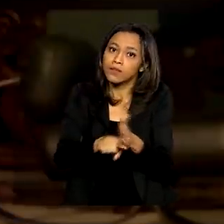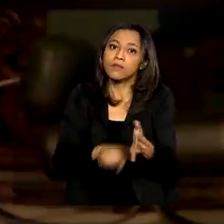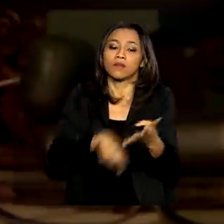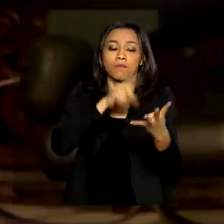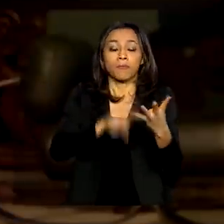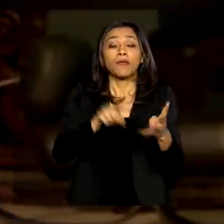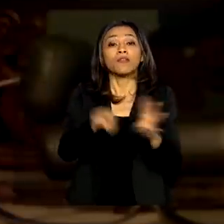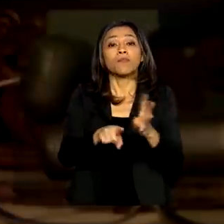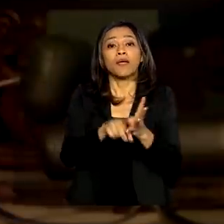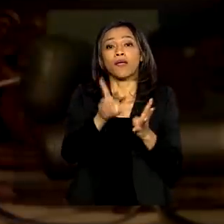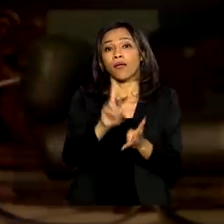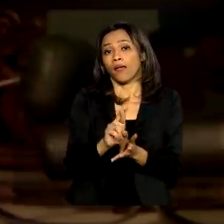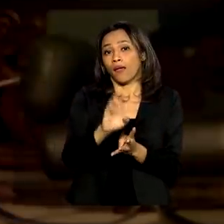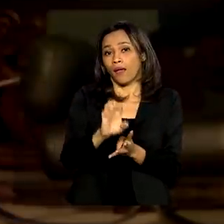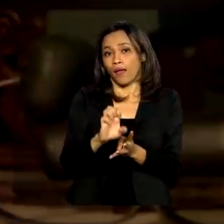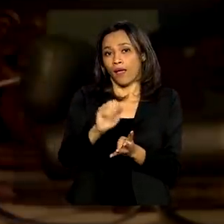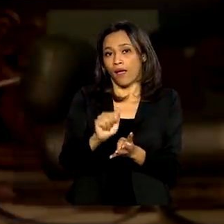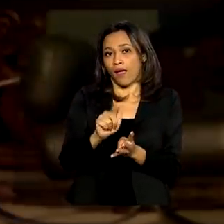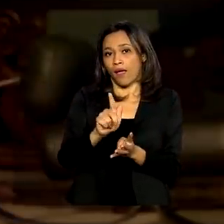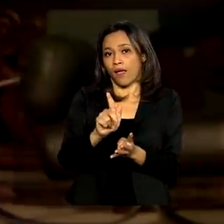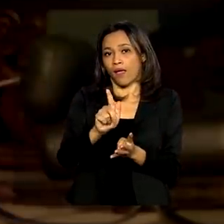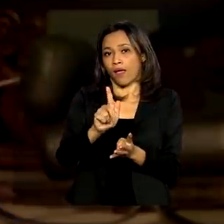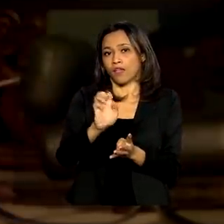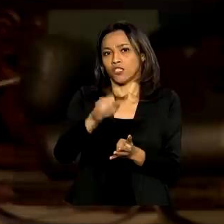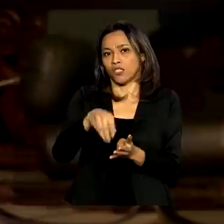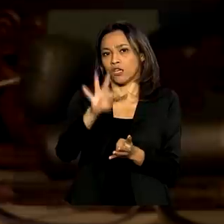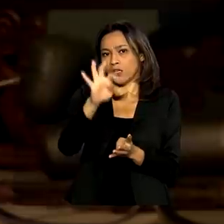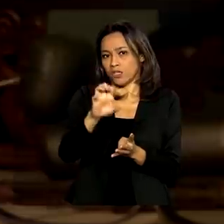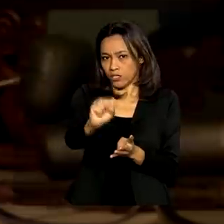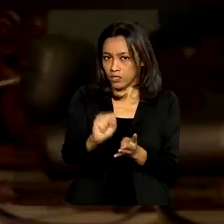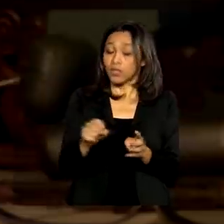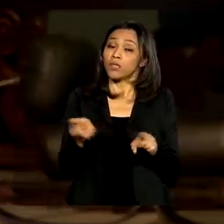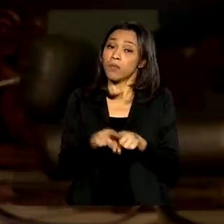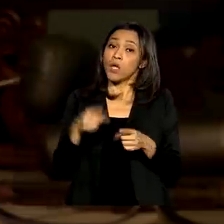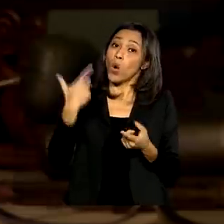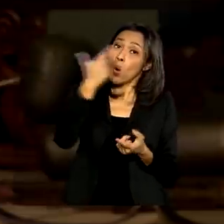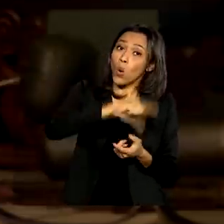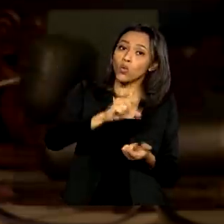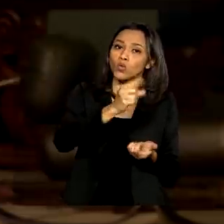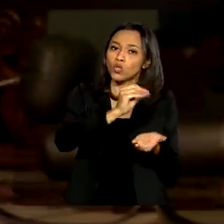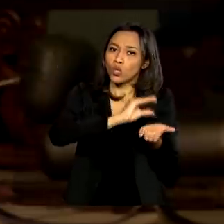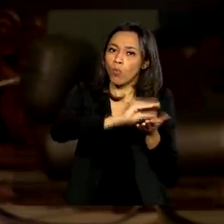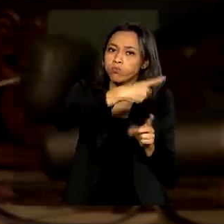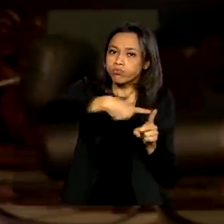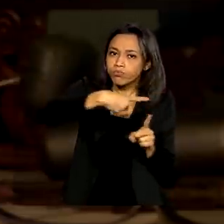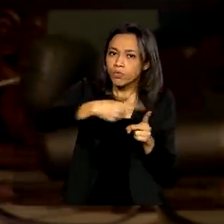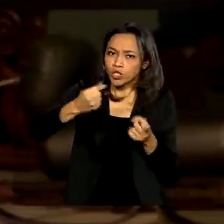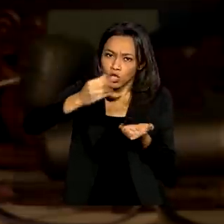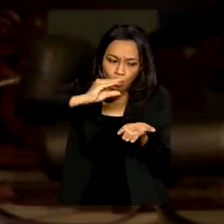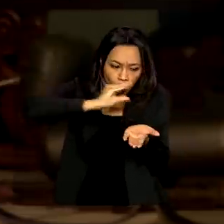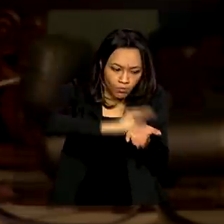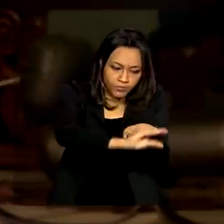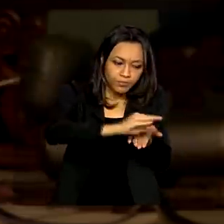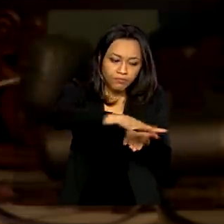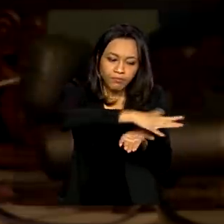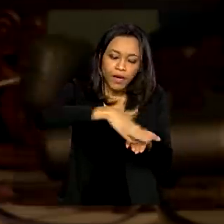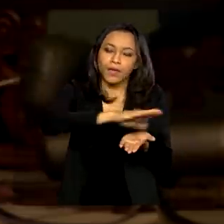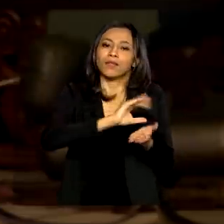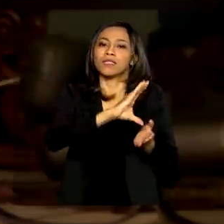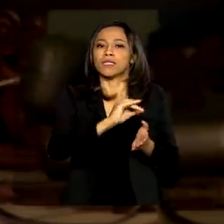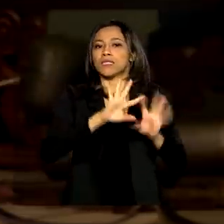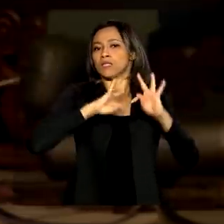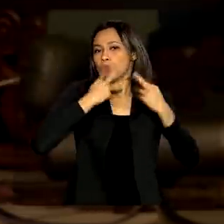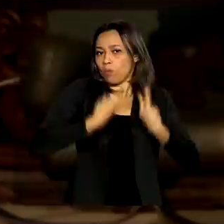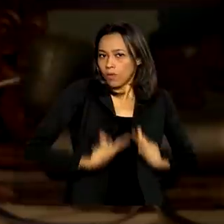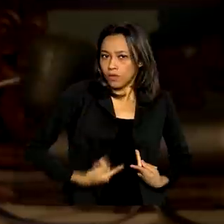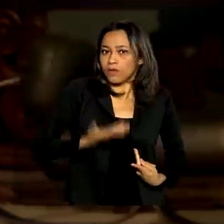reagentes. Além disso, nós colocamos também uma parte dessa chamada para humanas, para as ciências de humanidades e